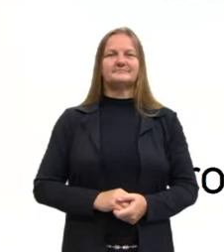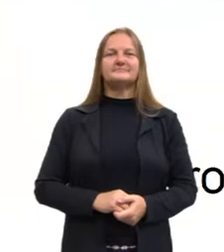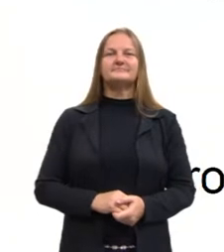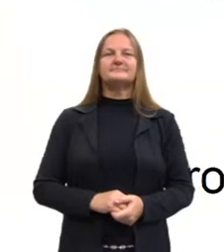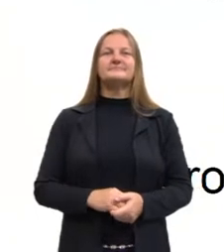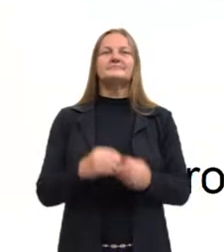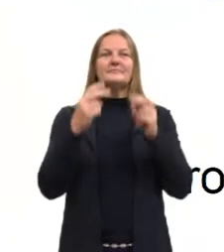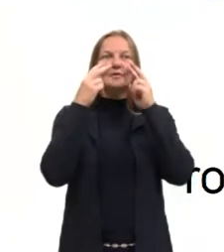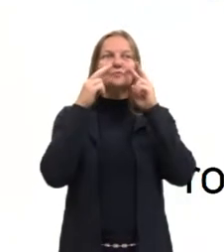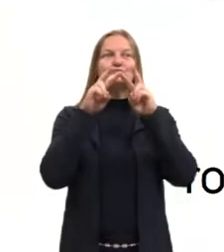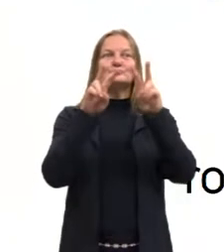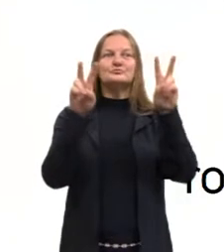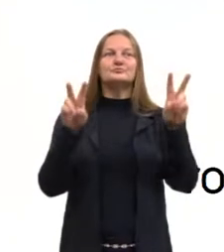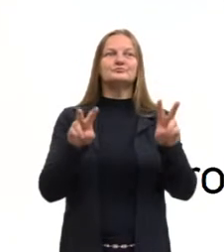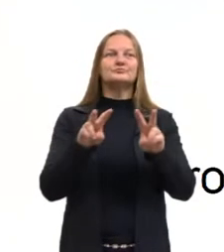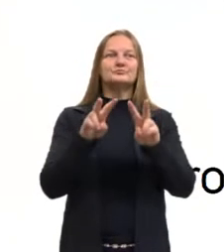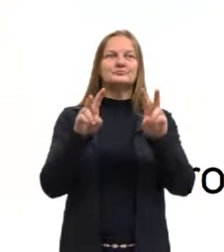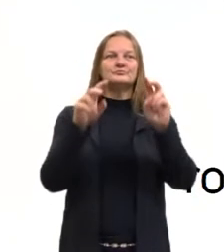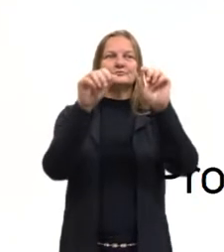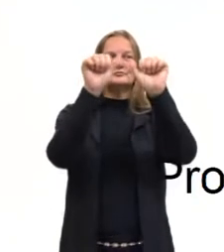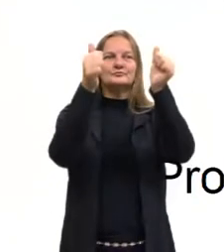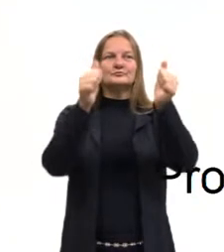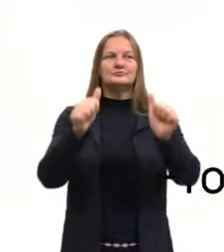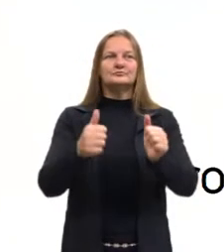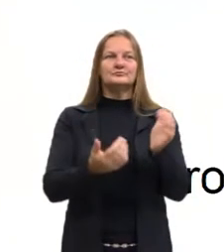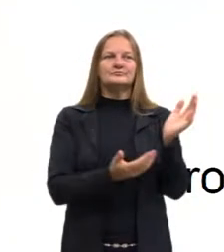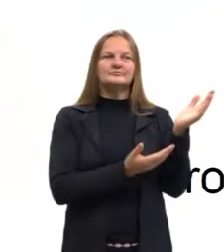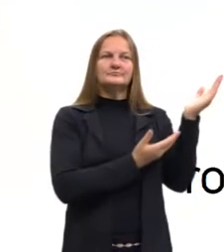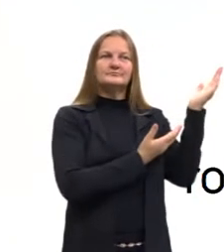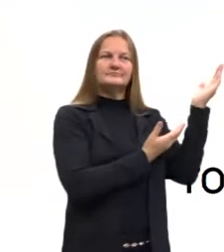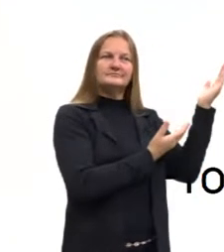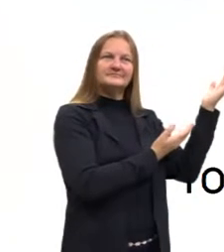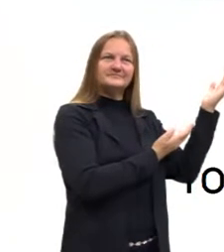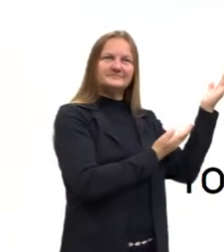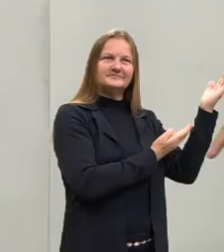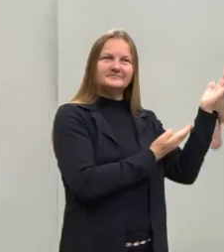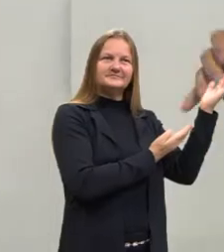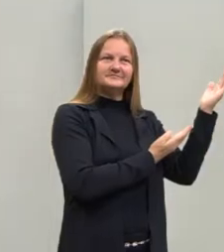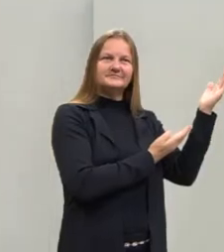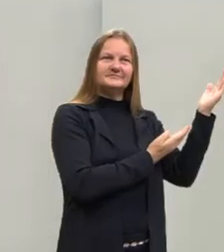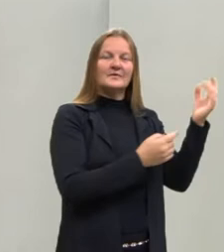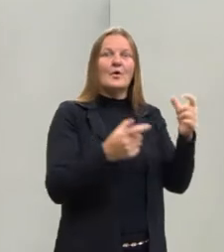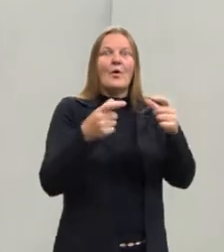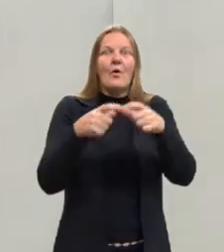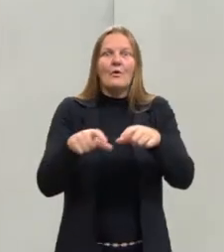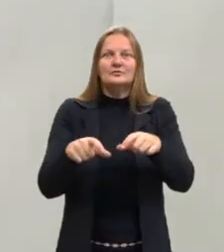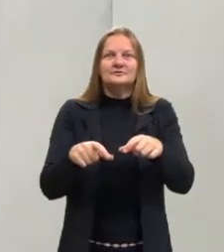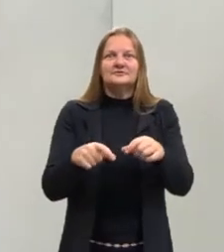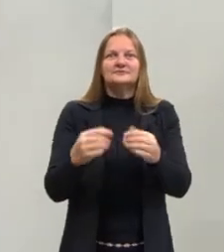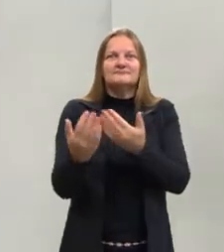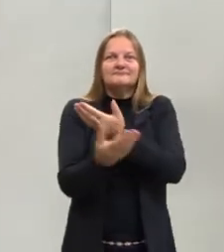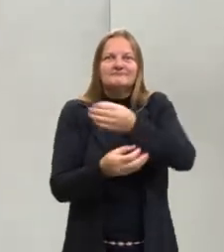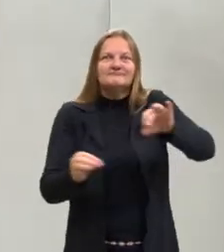Situando, então, aonde estão eles na fila do pão,